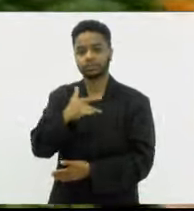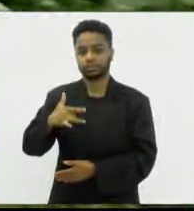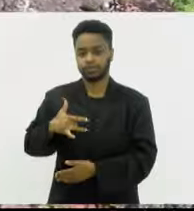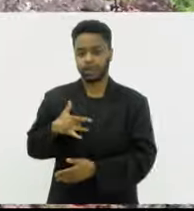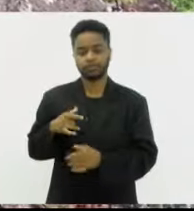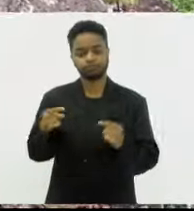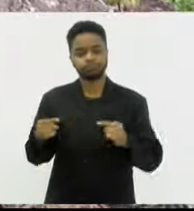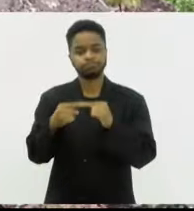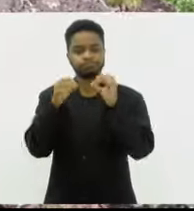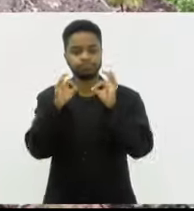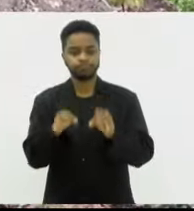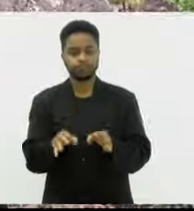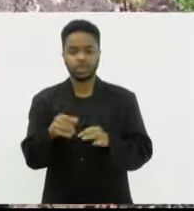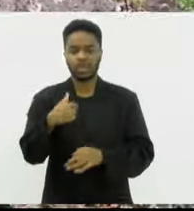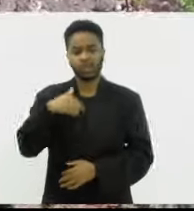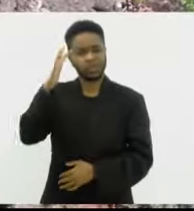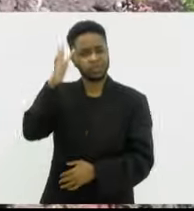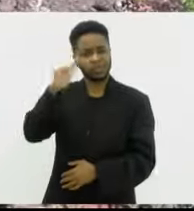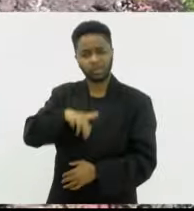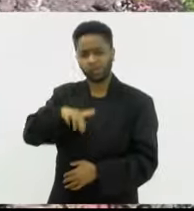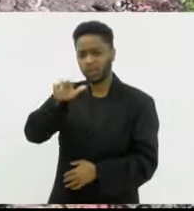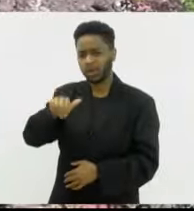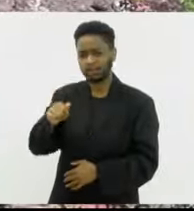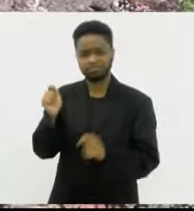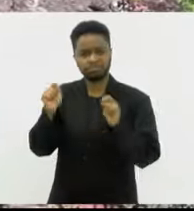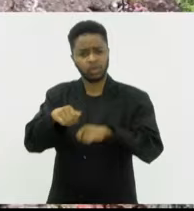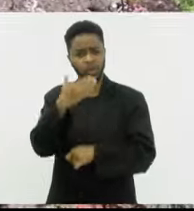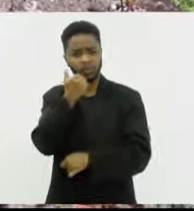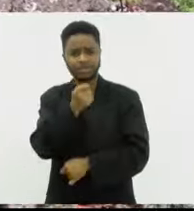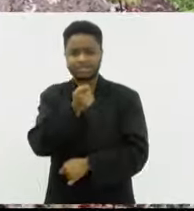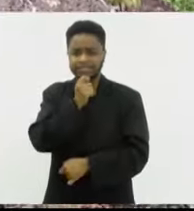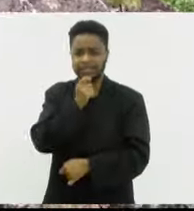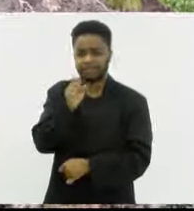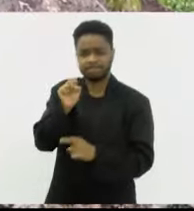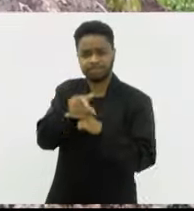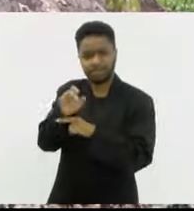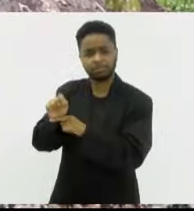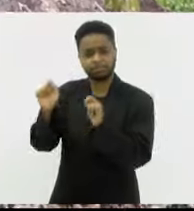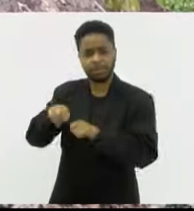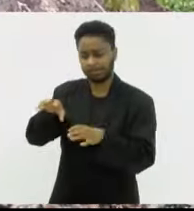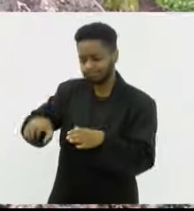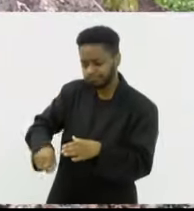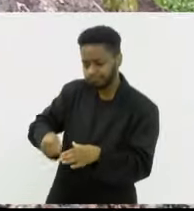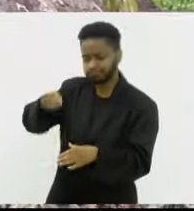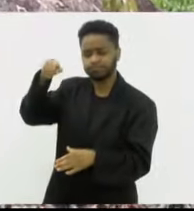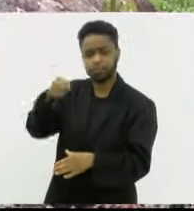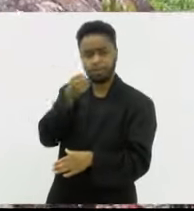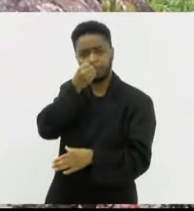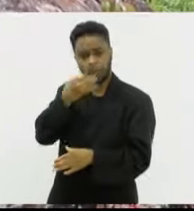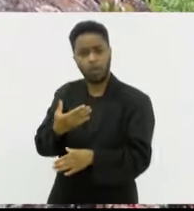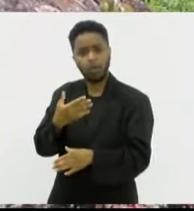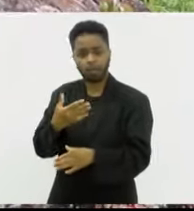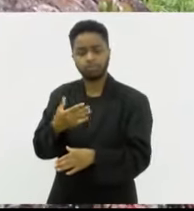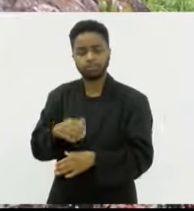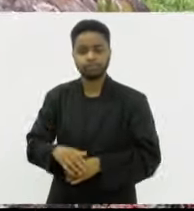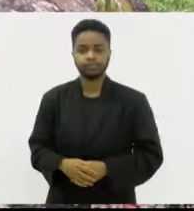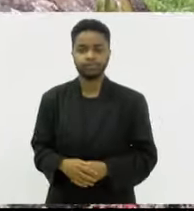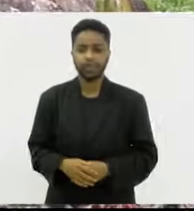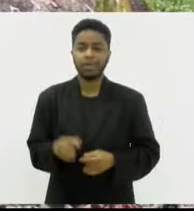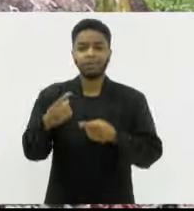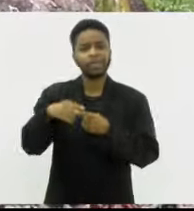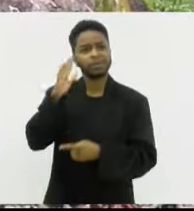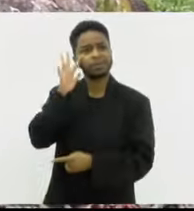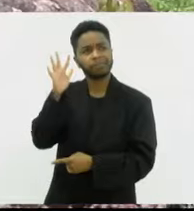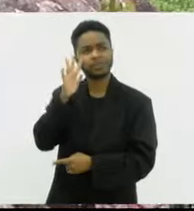adequada. Eu jamais imaginaria que sem veneno eu ia colher uma cebolinha tão boa como eu colhi naquela época. Quer dizer, ele fica assim, ah,